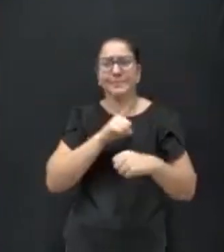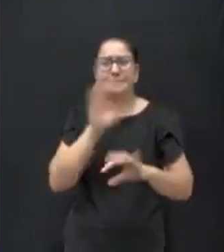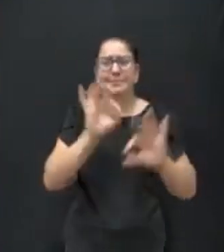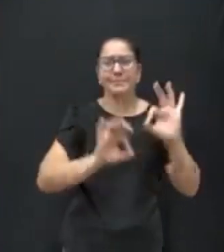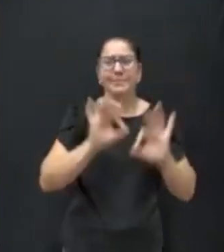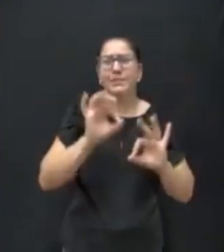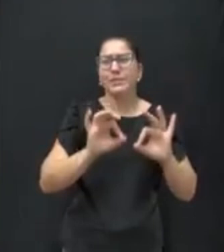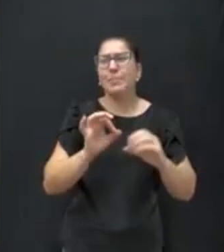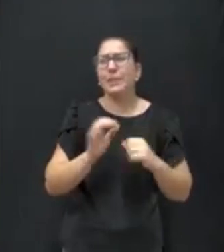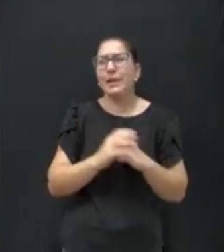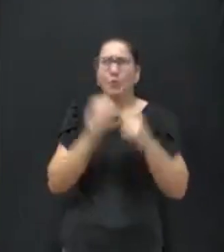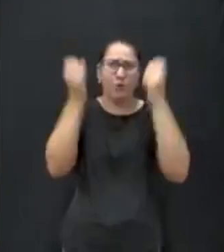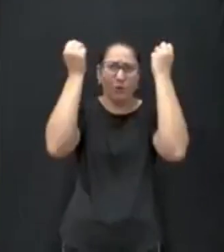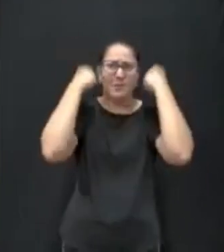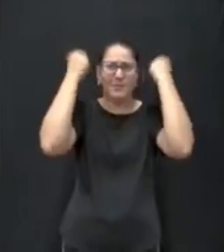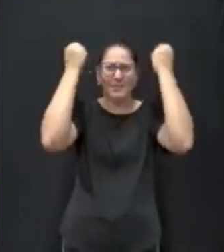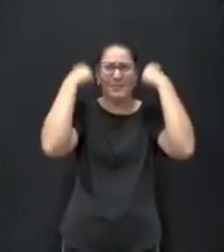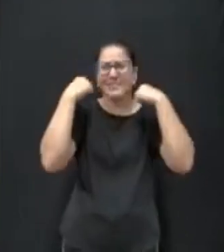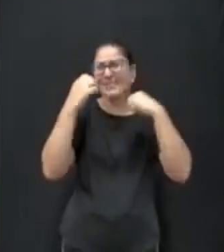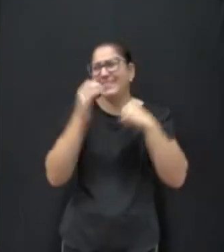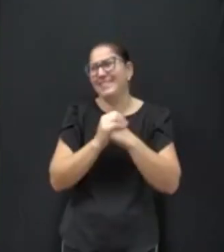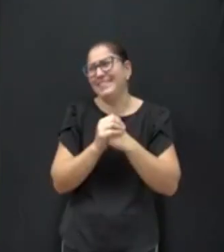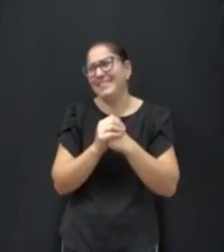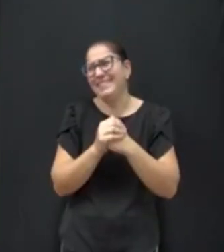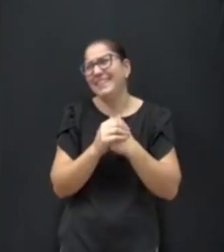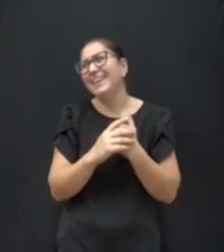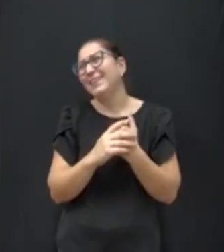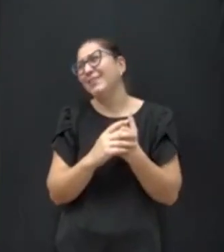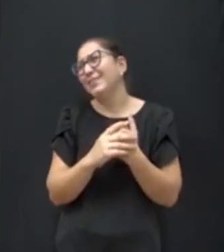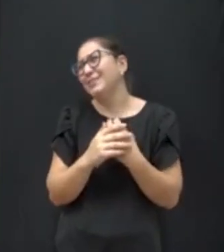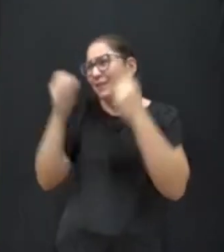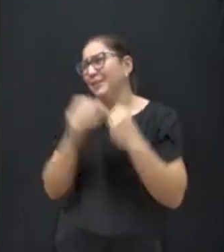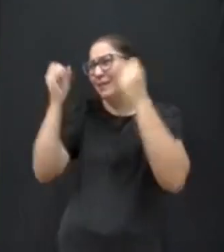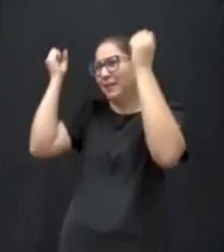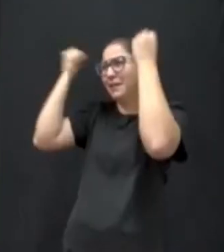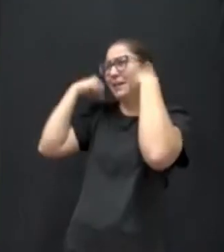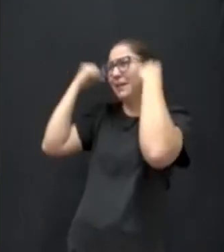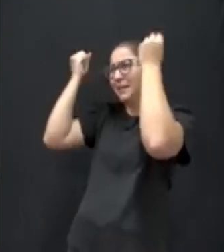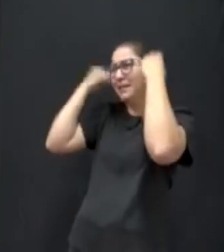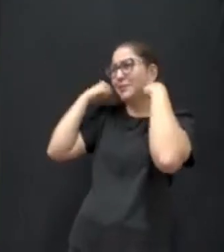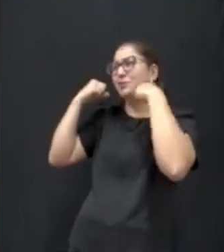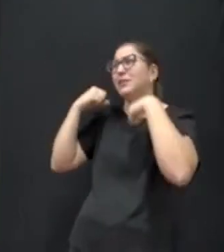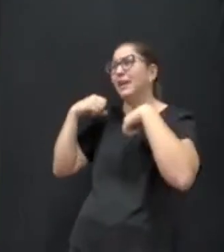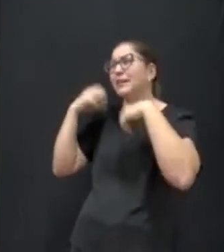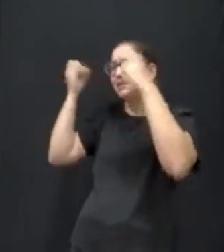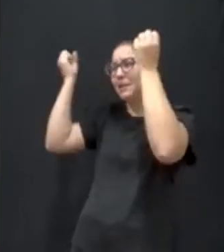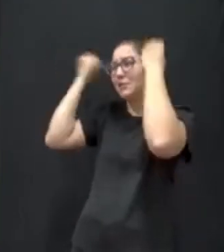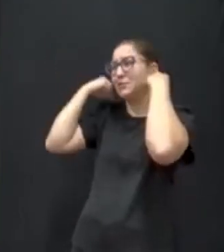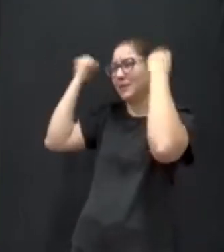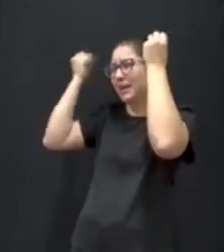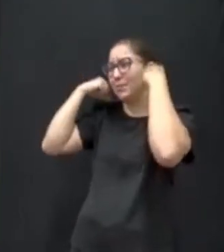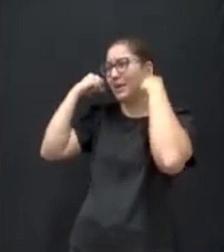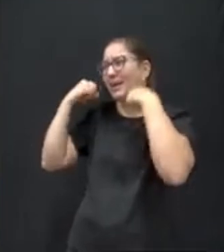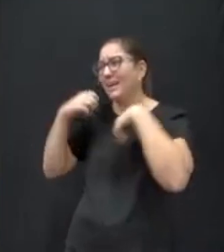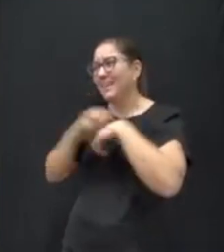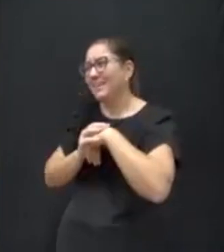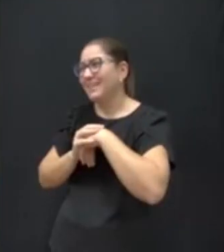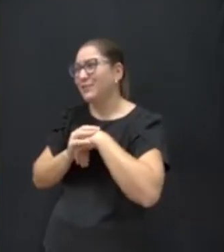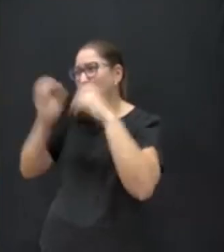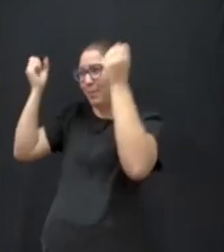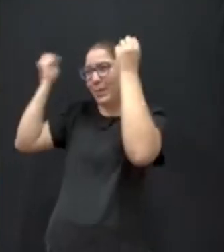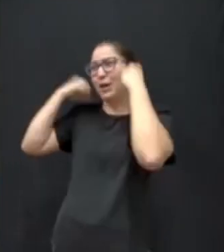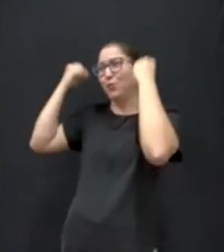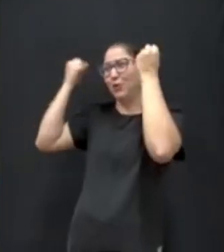mais fala. Ah, Chapecó é diferente. Então que bom, nós vamos lá ver, o Rosseto vai representando o nosso